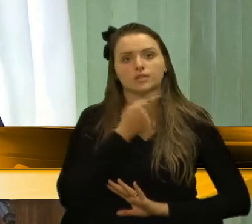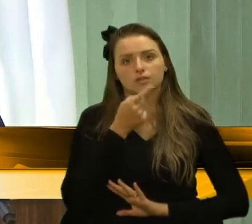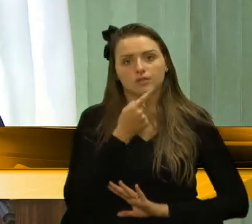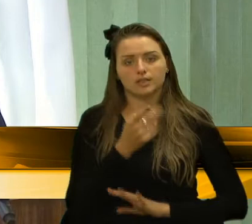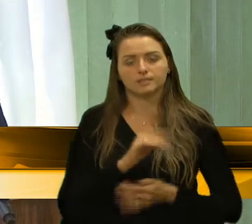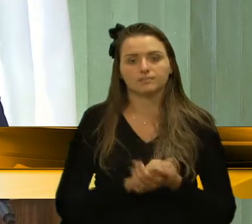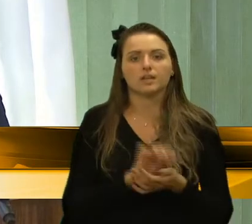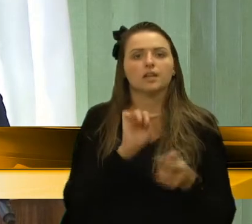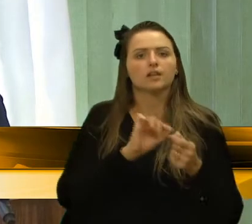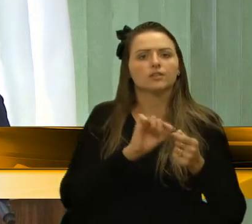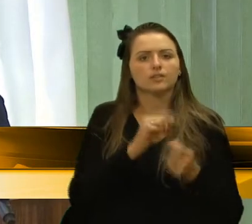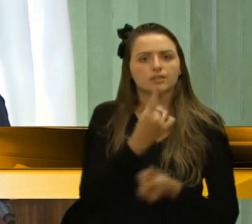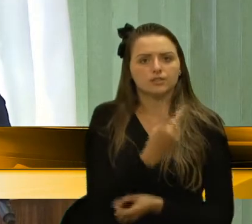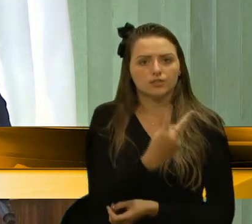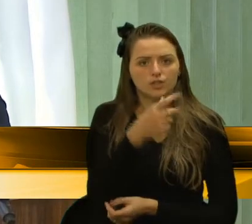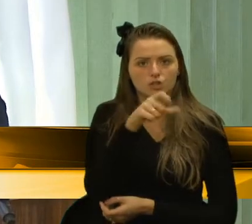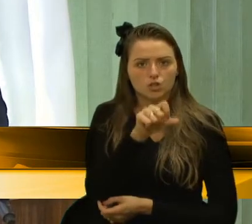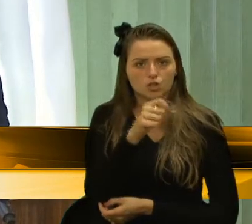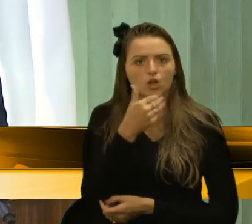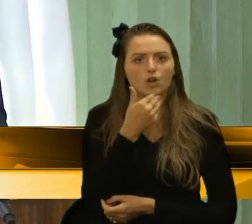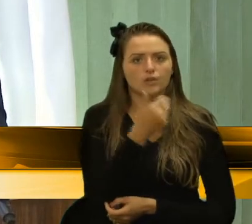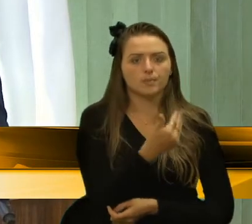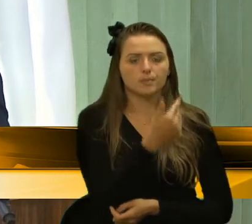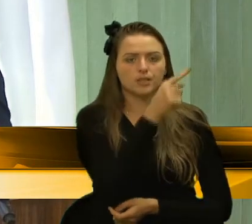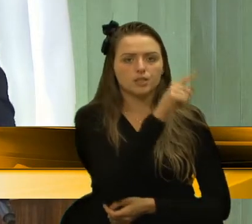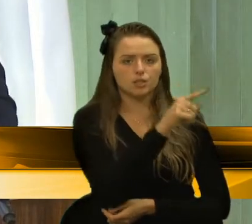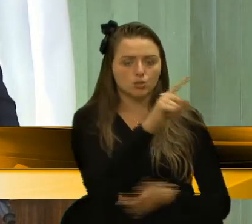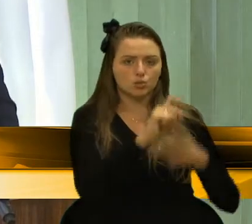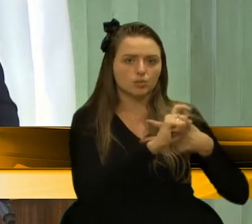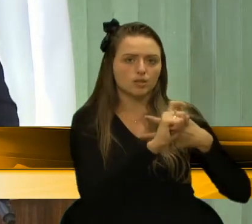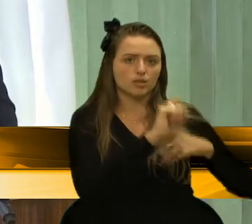Fiz 29 indicações para o Poder Executivo,